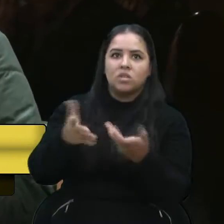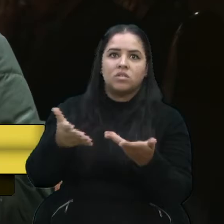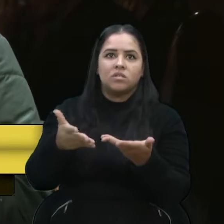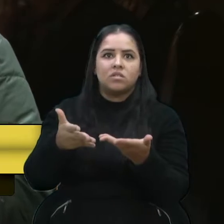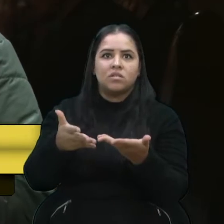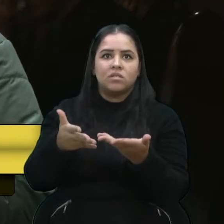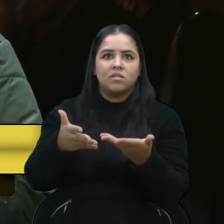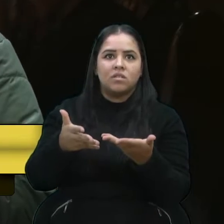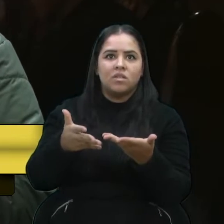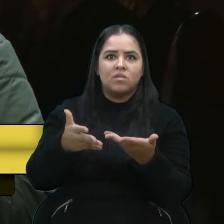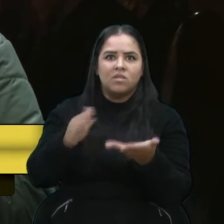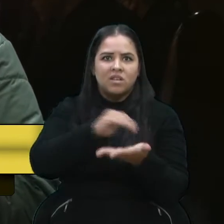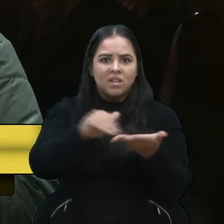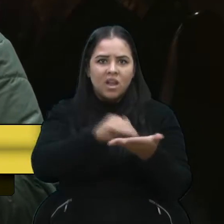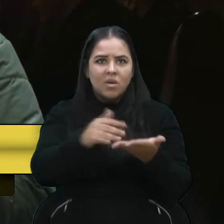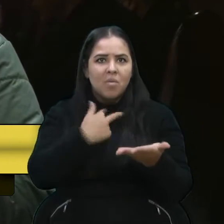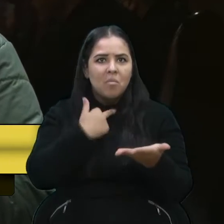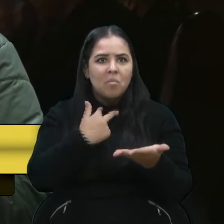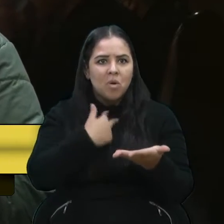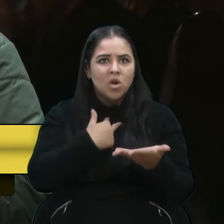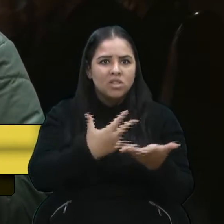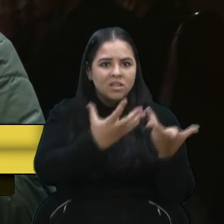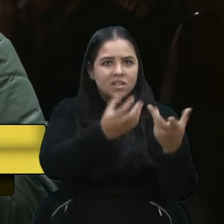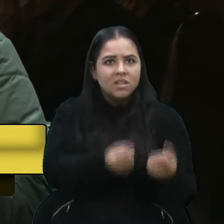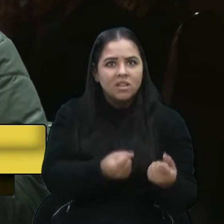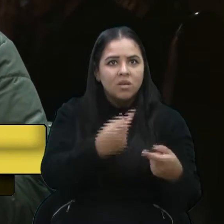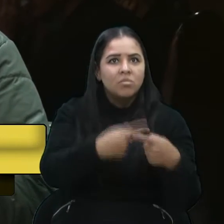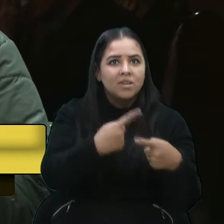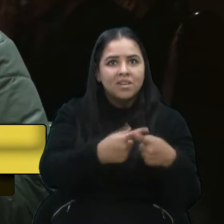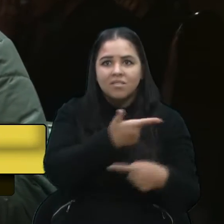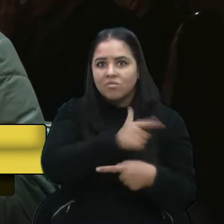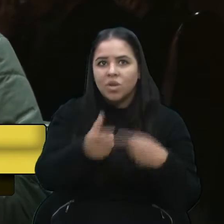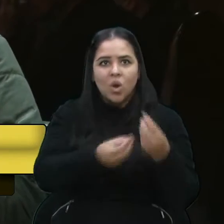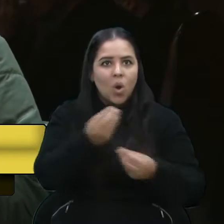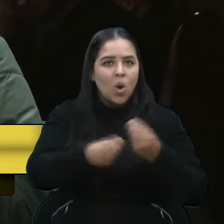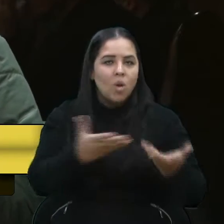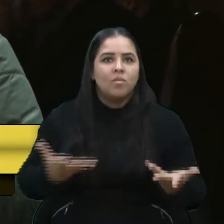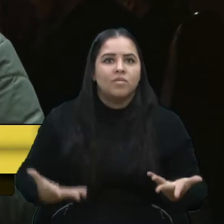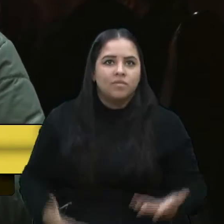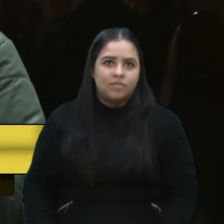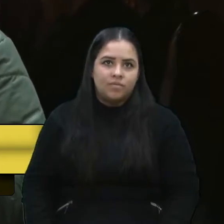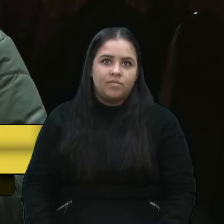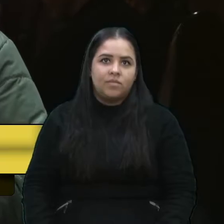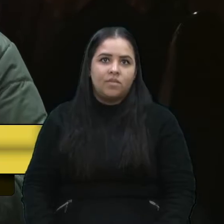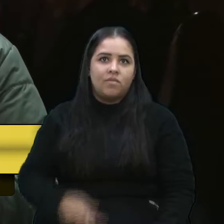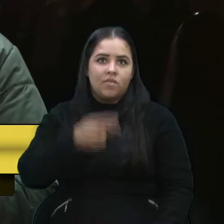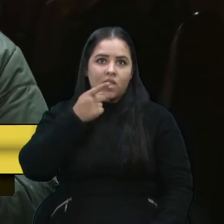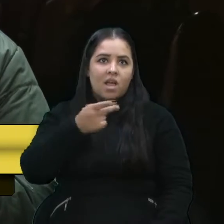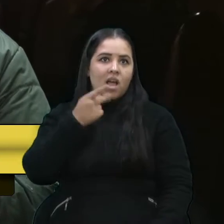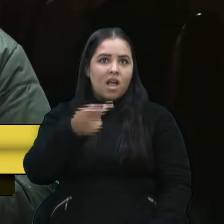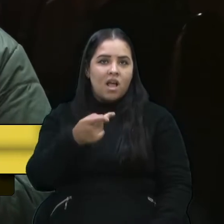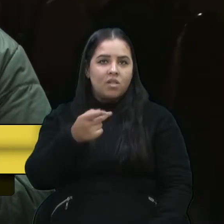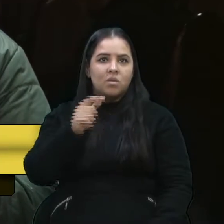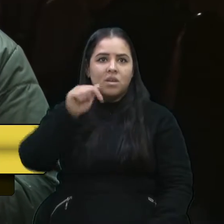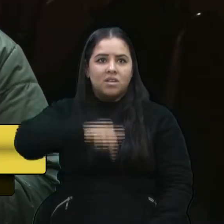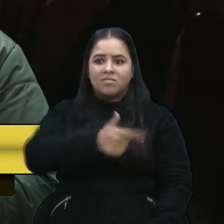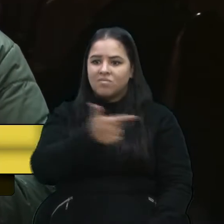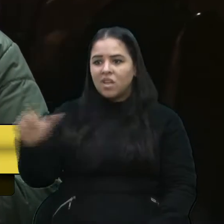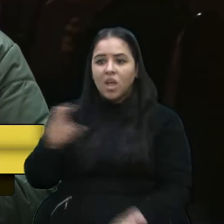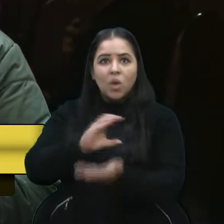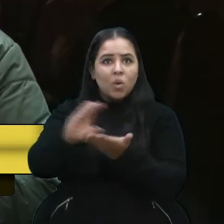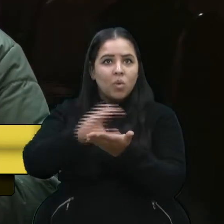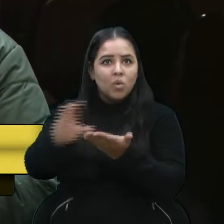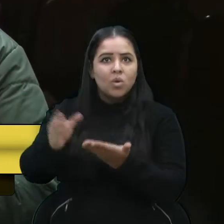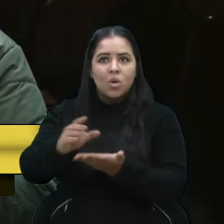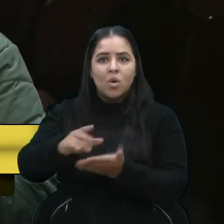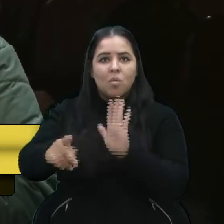de não poder atender a comunidade, porque ele não tem perna. Foi falado, acho que, mais que uma vez, que se não tem nem recurso, não tem. O próprio